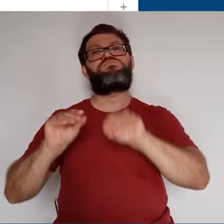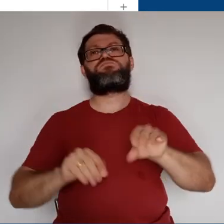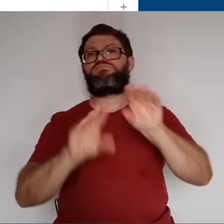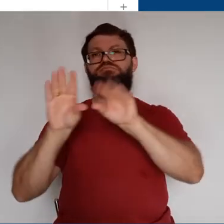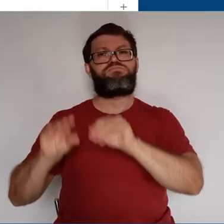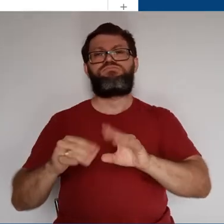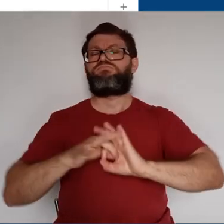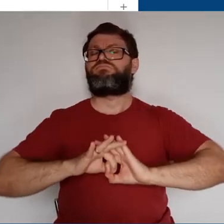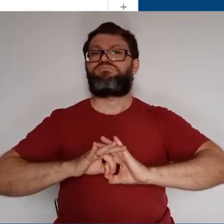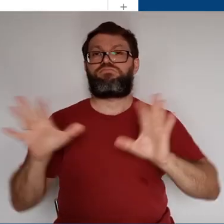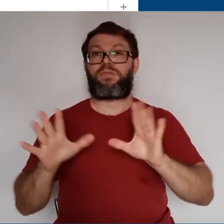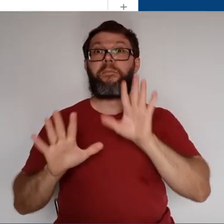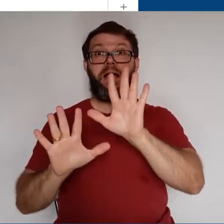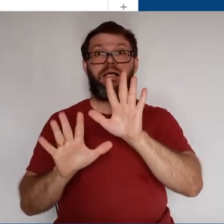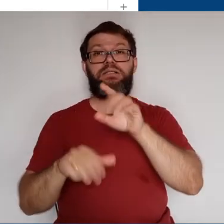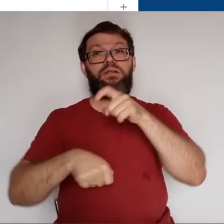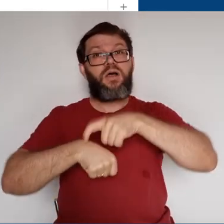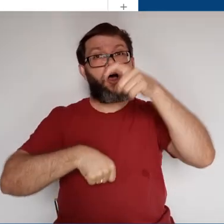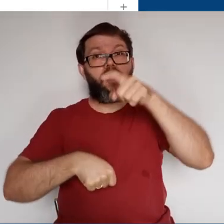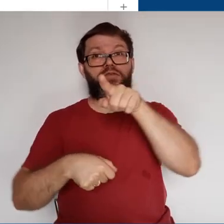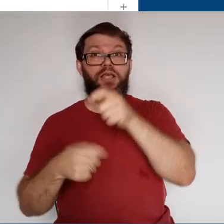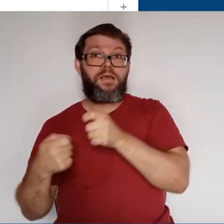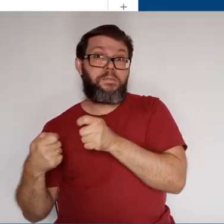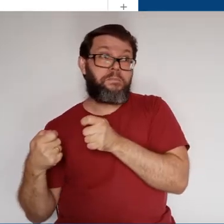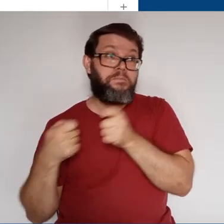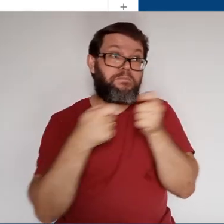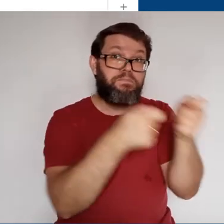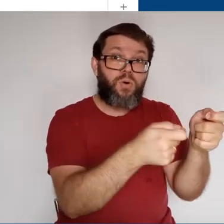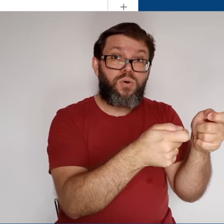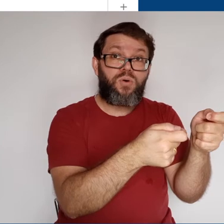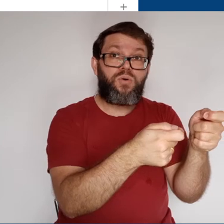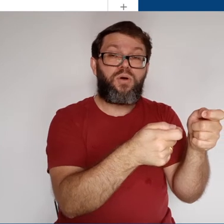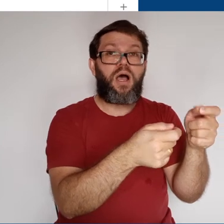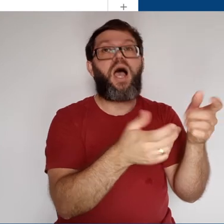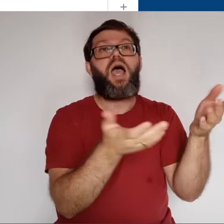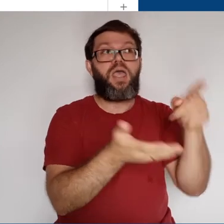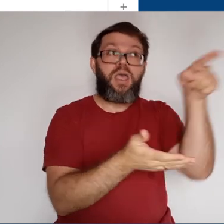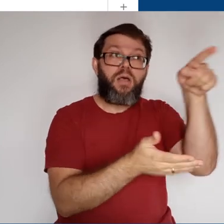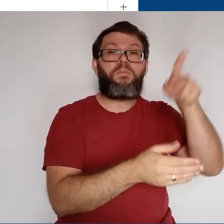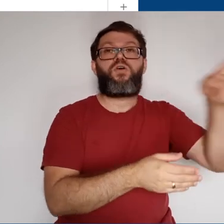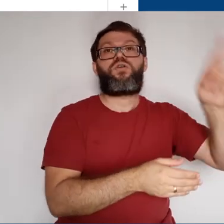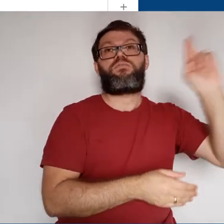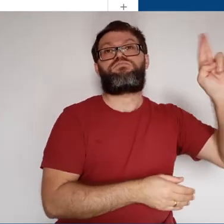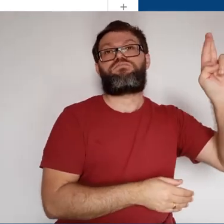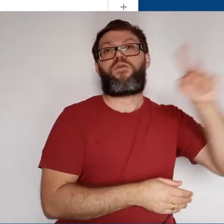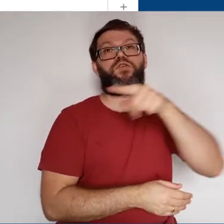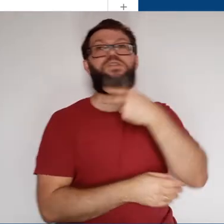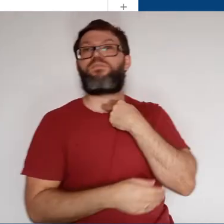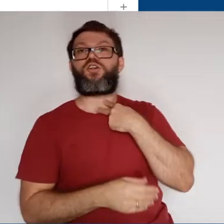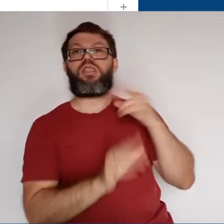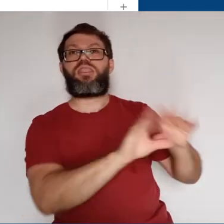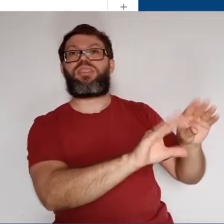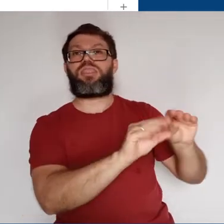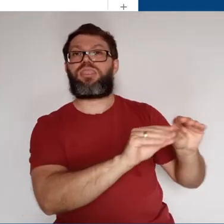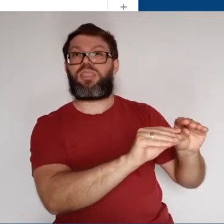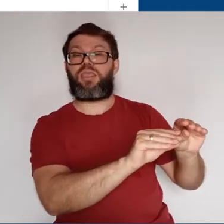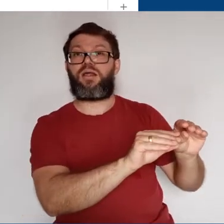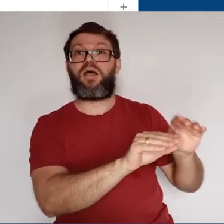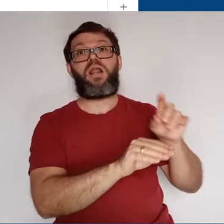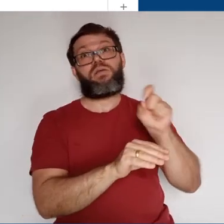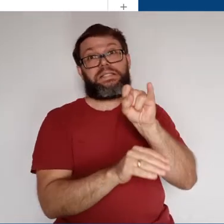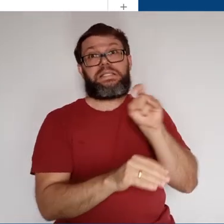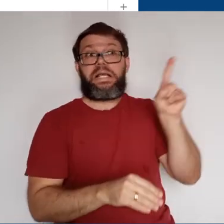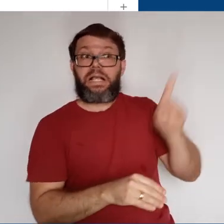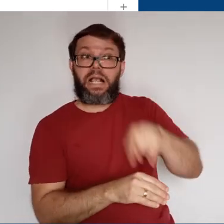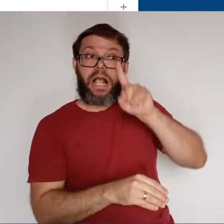seu e você pode editar à vontade. Porém, a partir do momento em que você entrega o trabalho, o arquivo passa a ser do professor e você não